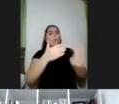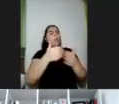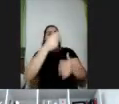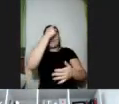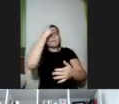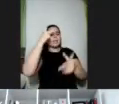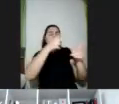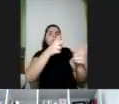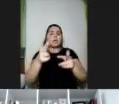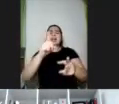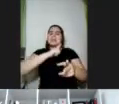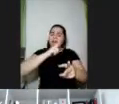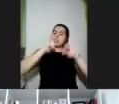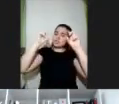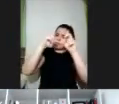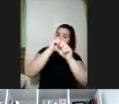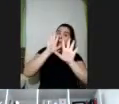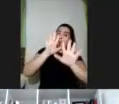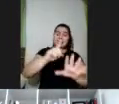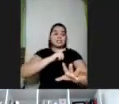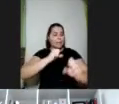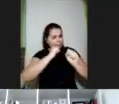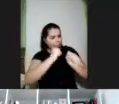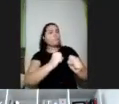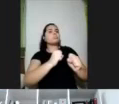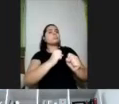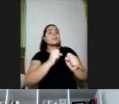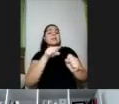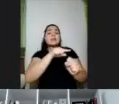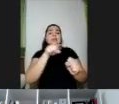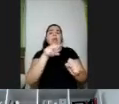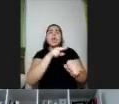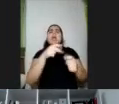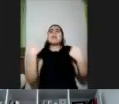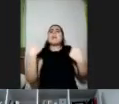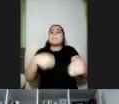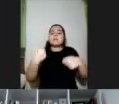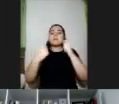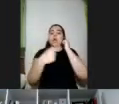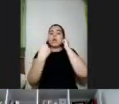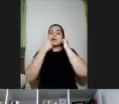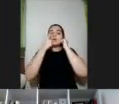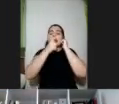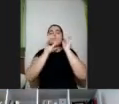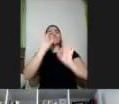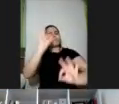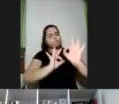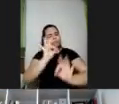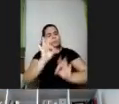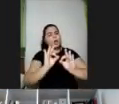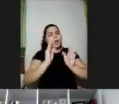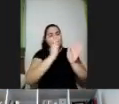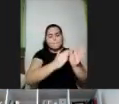dificuldades em várias áreas, têm potencialidades em várias outras e precisam que a gente consiga organizar um processo que